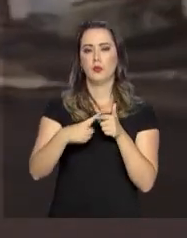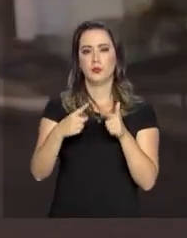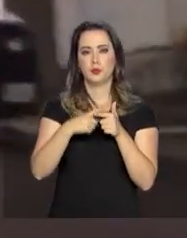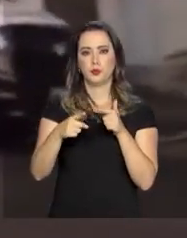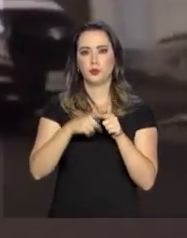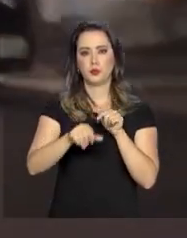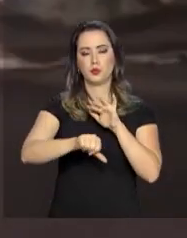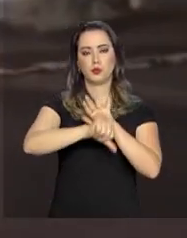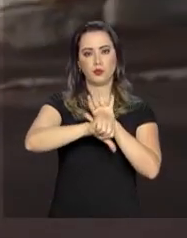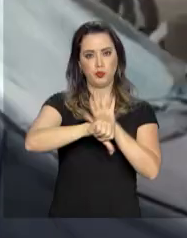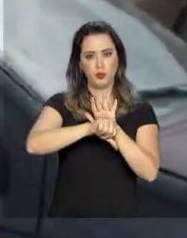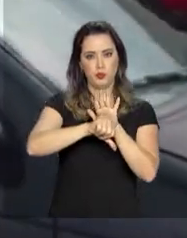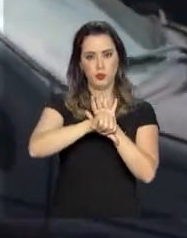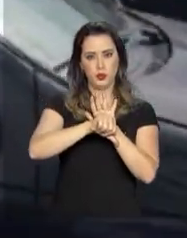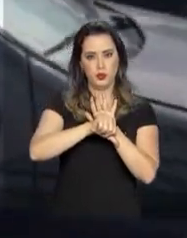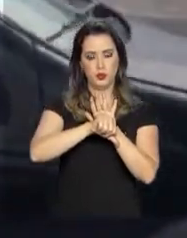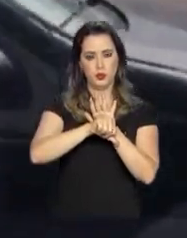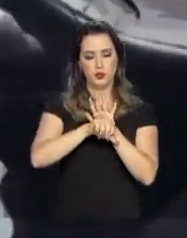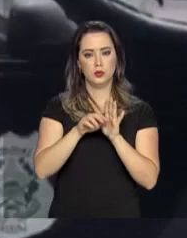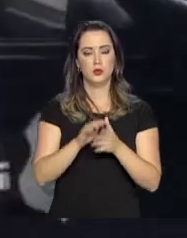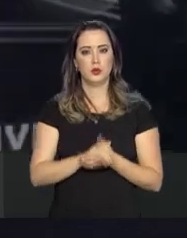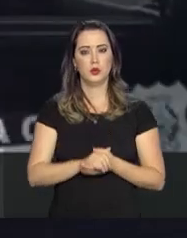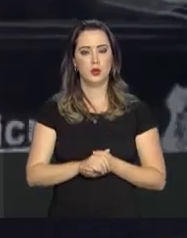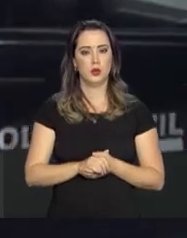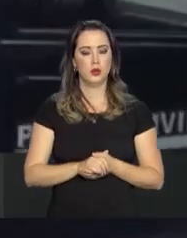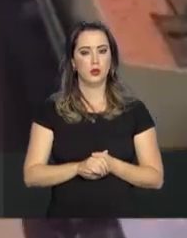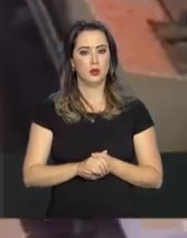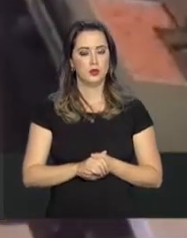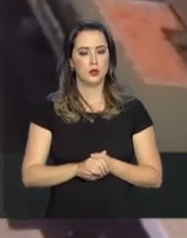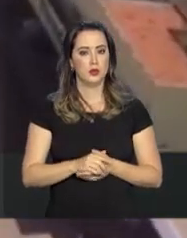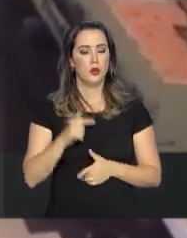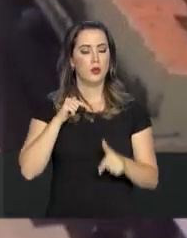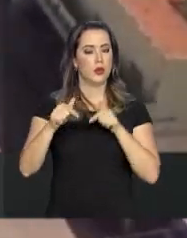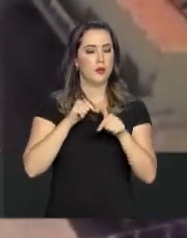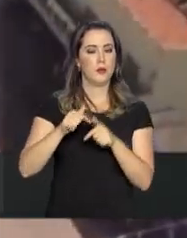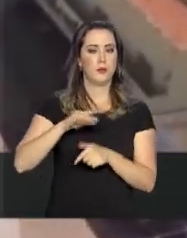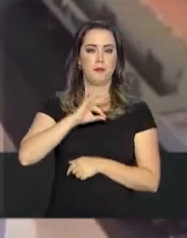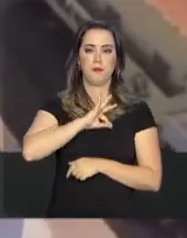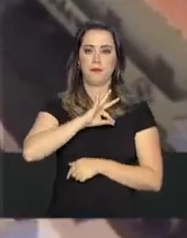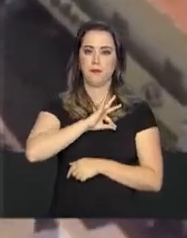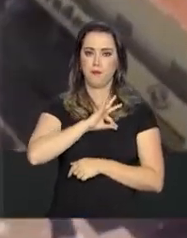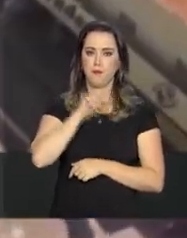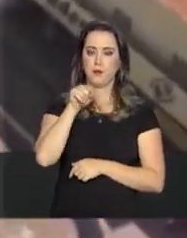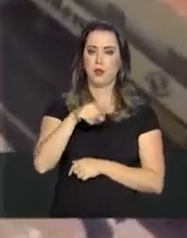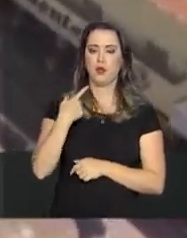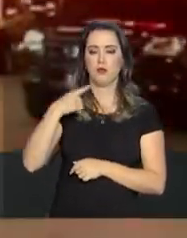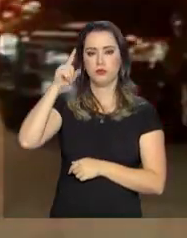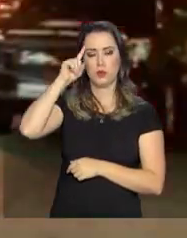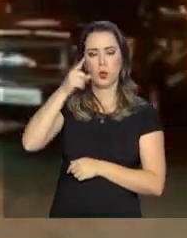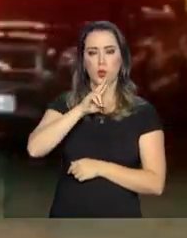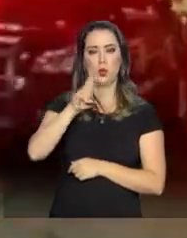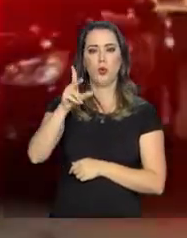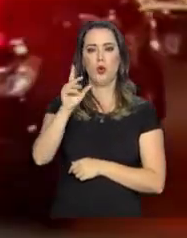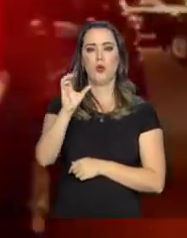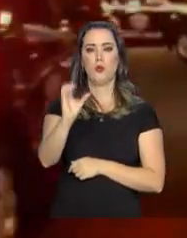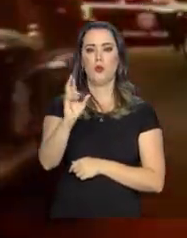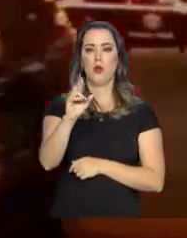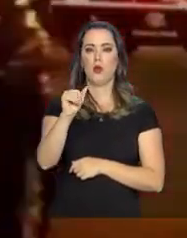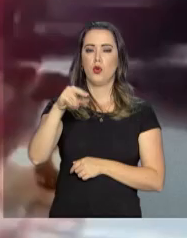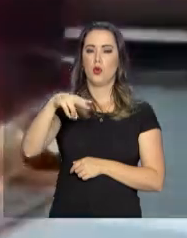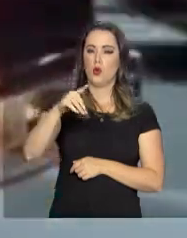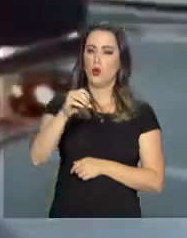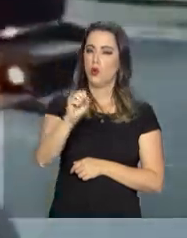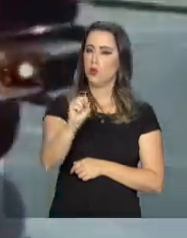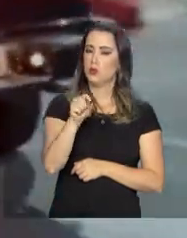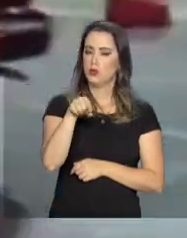As imagens mostram o trabalho da Polícia Civil em todo o Brasil. A operação foi batizada de Cronos, em referência às vítimas que